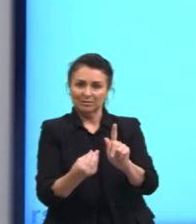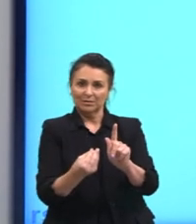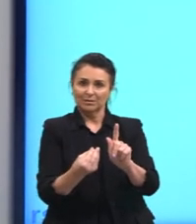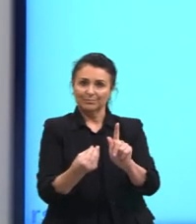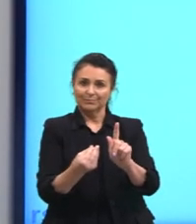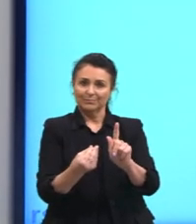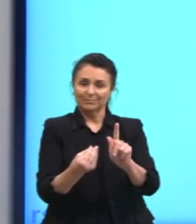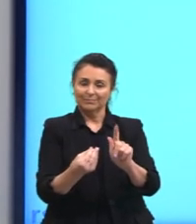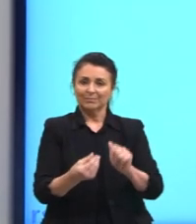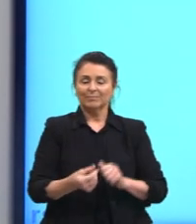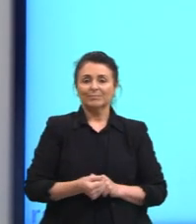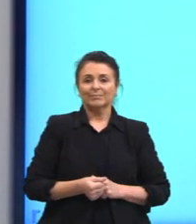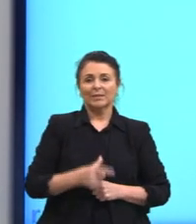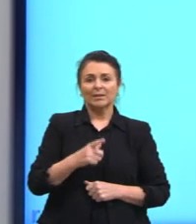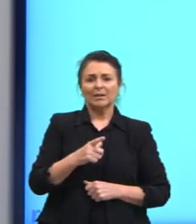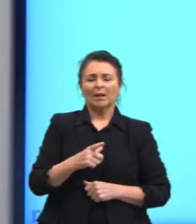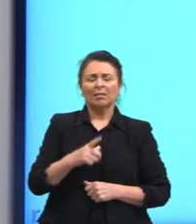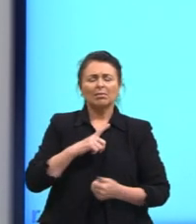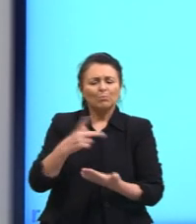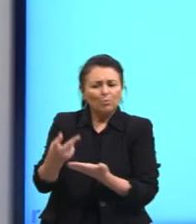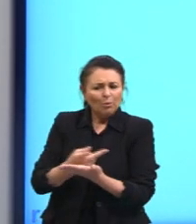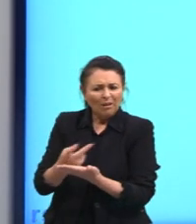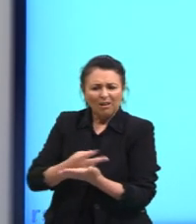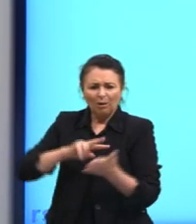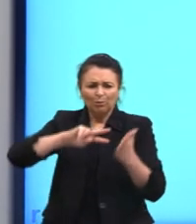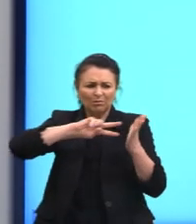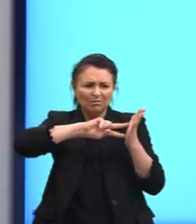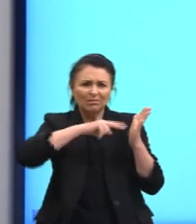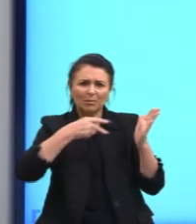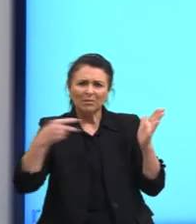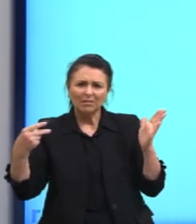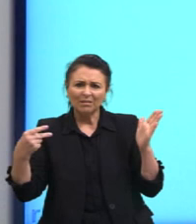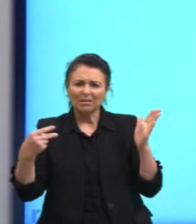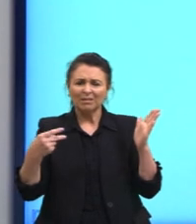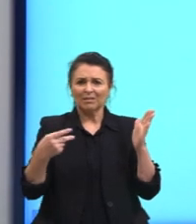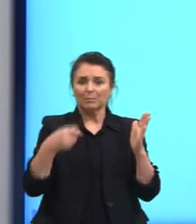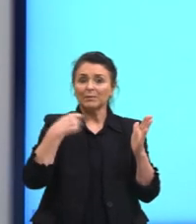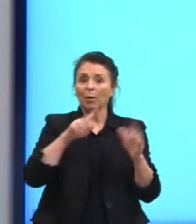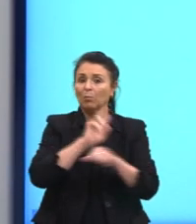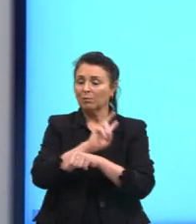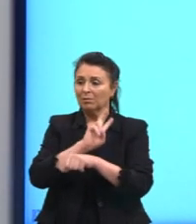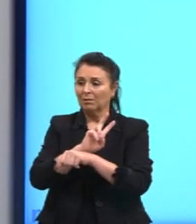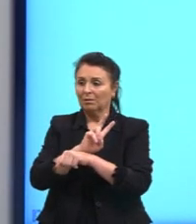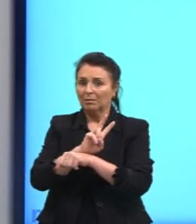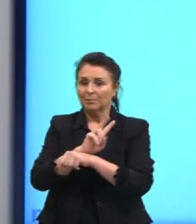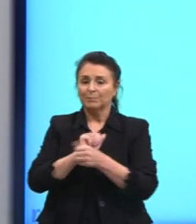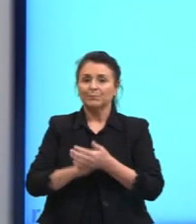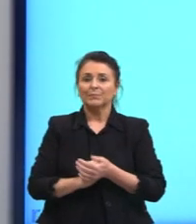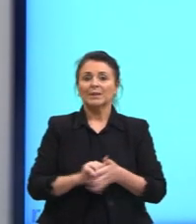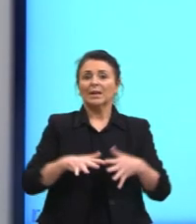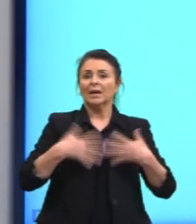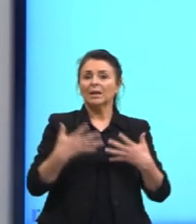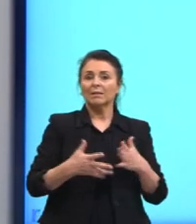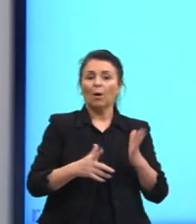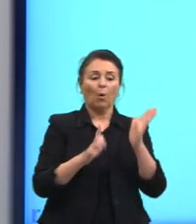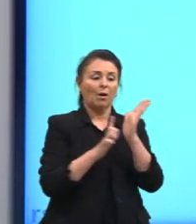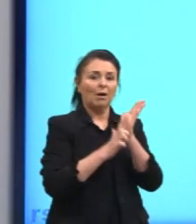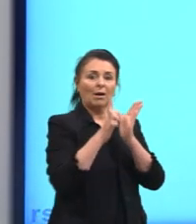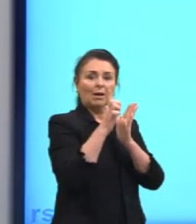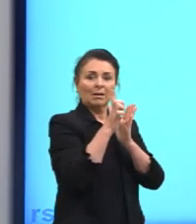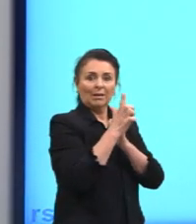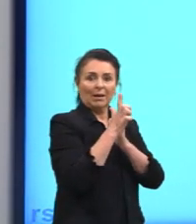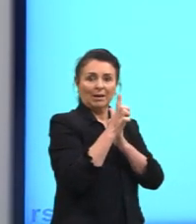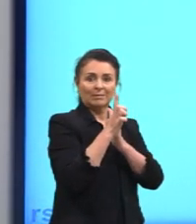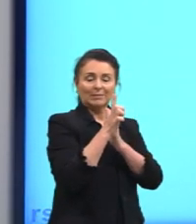erros, né? De interpretação aqui. Então, gente precisa tomar cuidado. Então, lei da gravitação